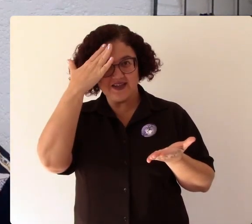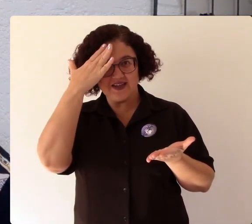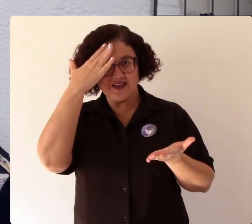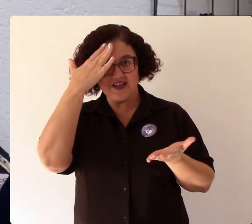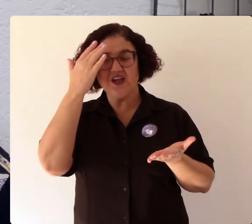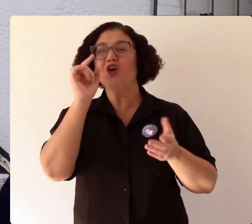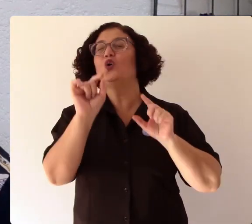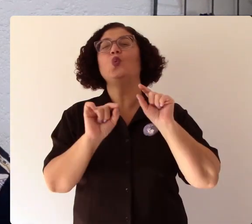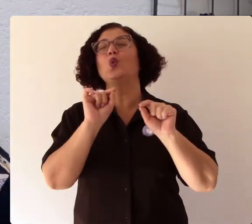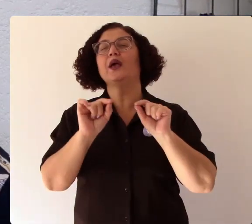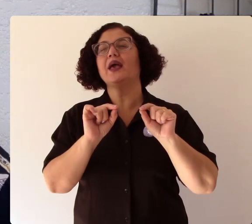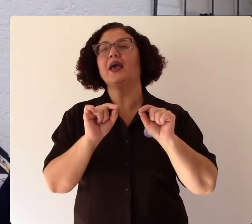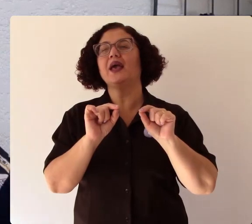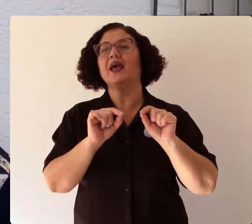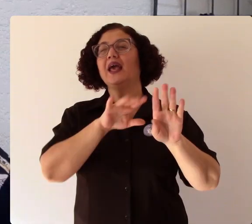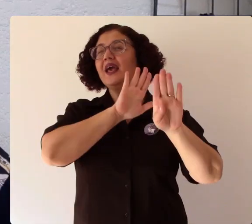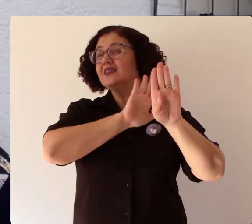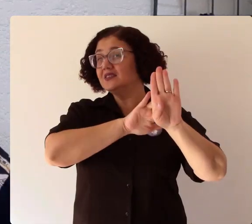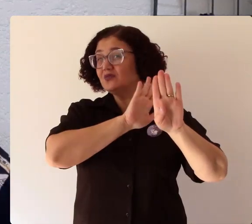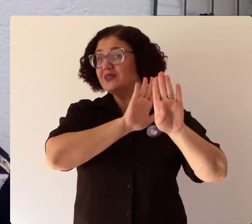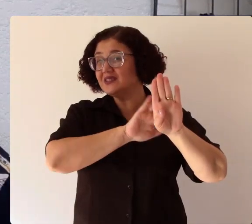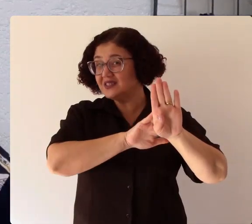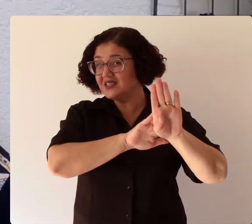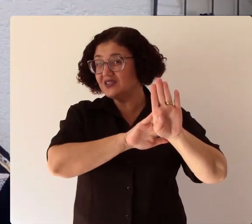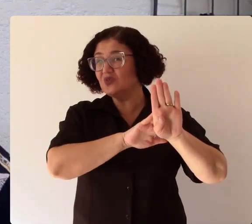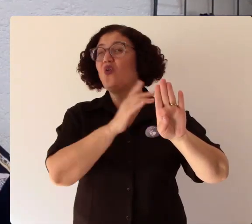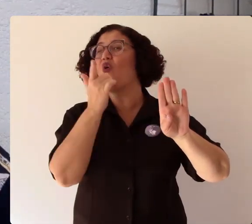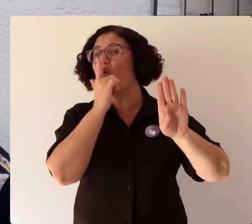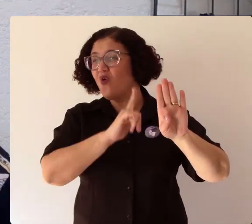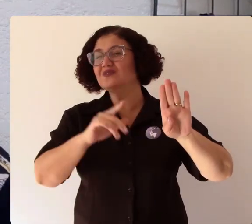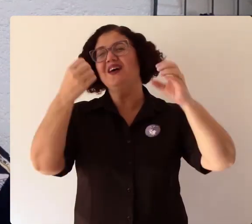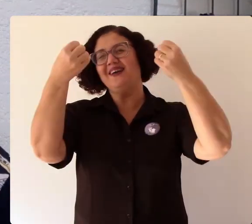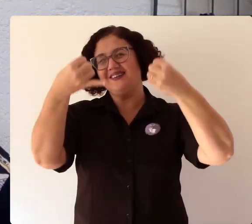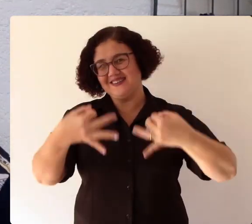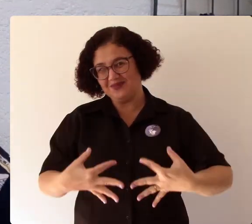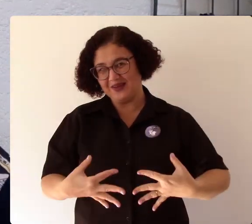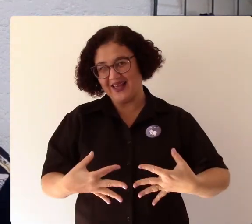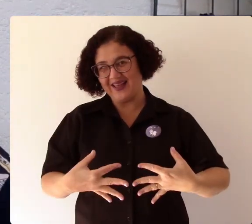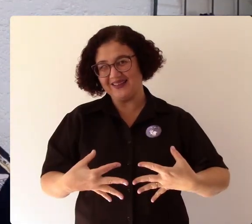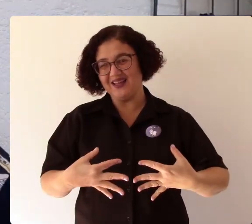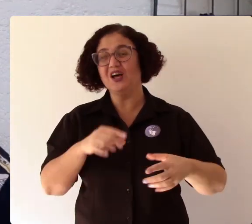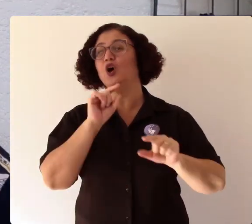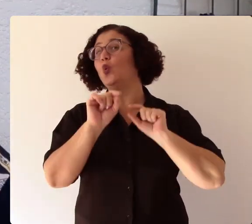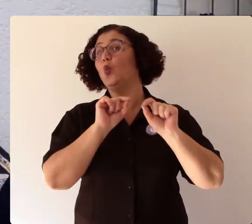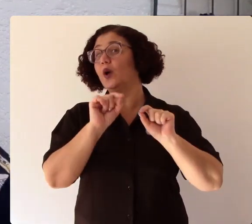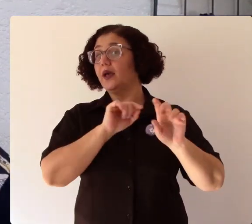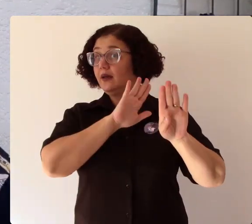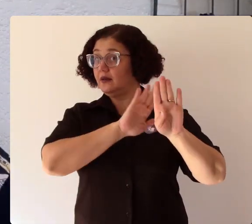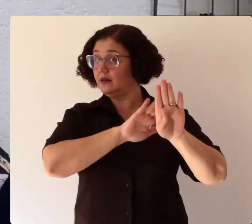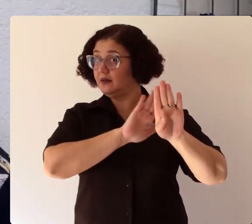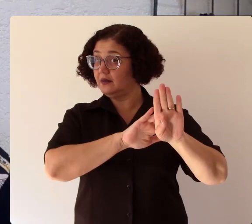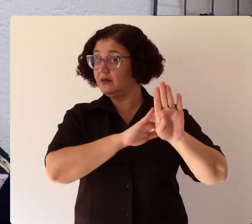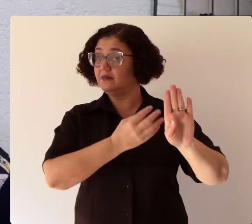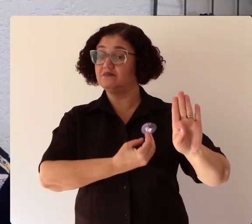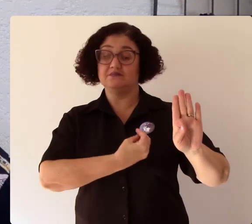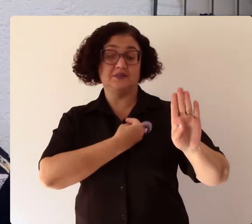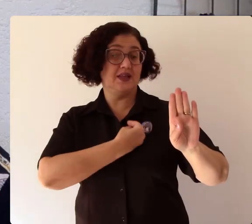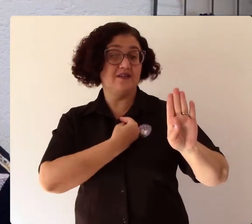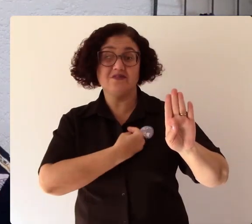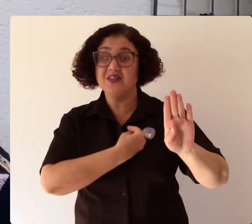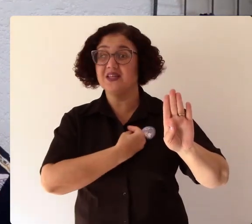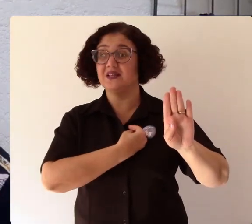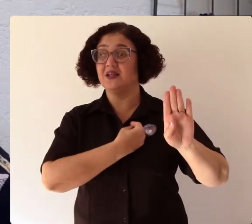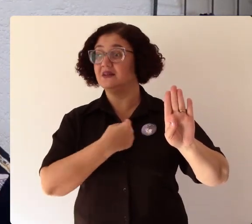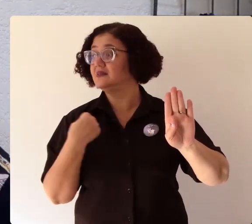Significa alcançar o desconhecido. O desconhecido que habita em nós, o desconhecido da própria vida,